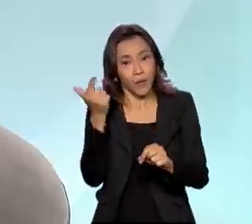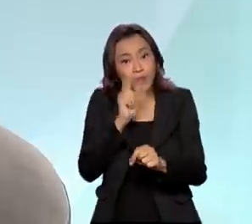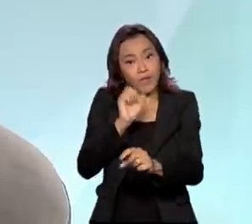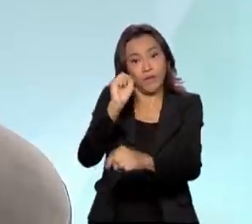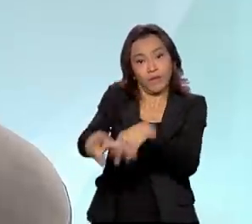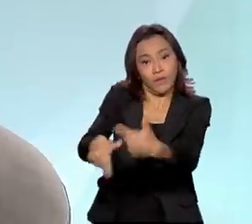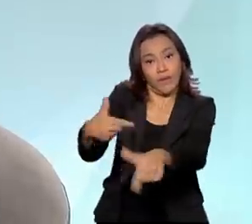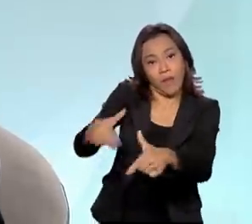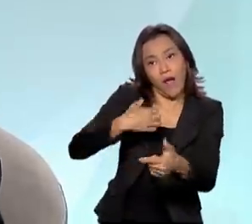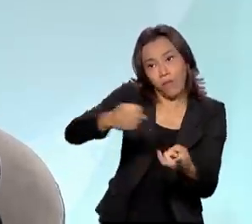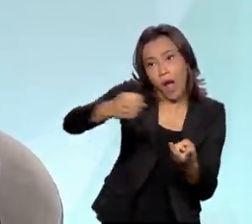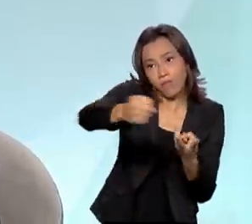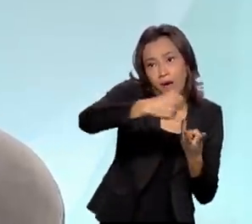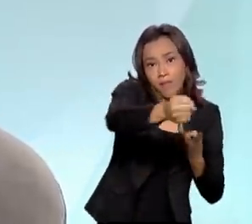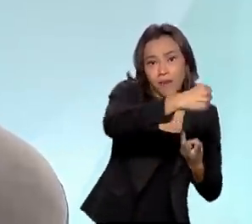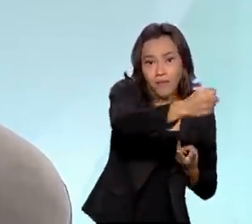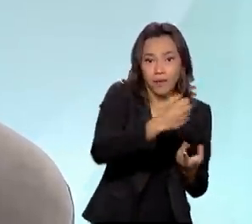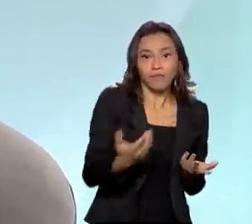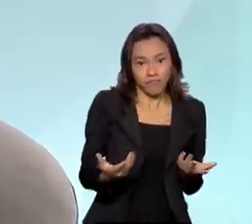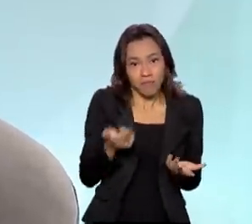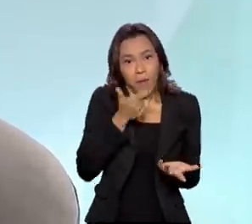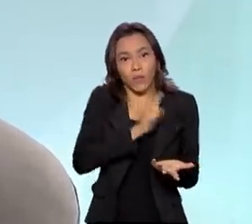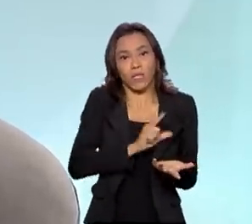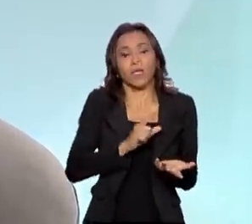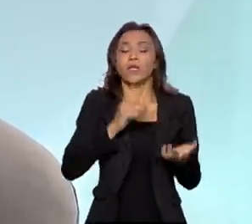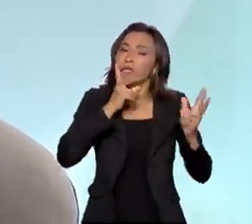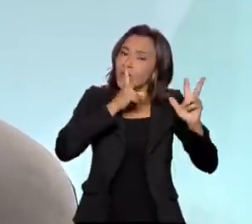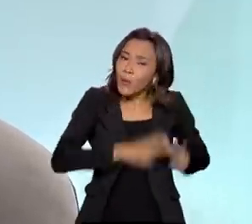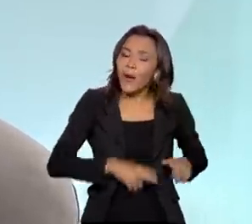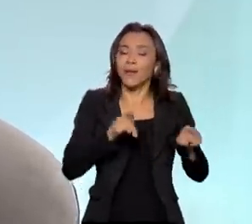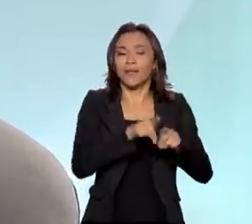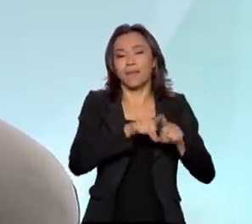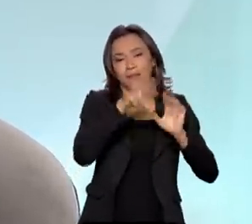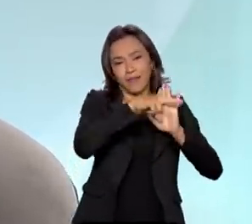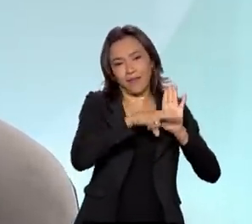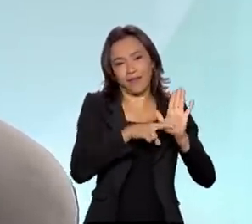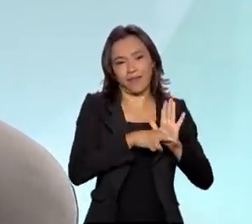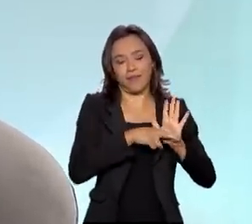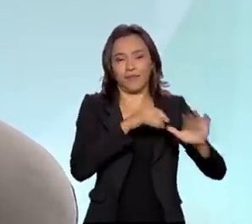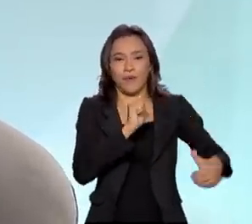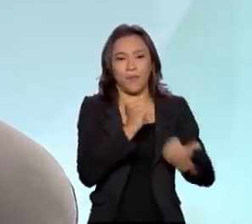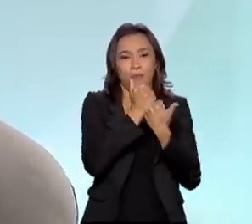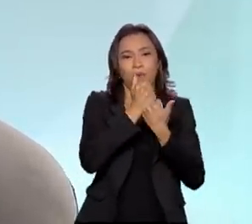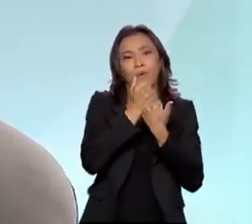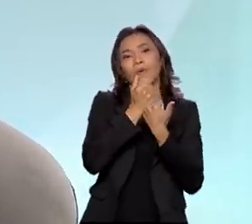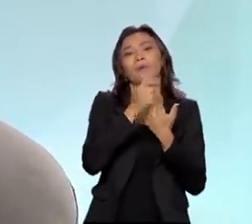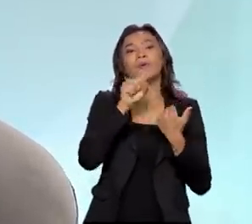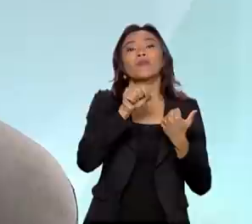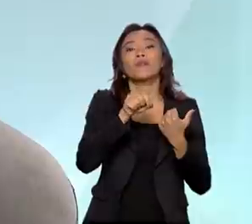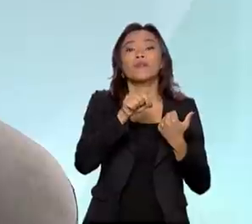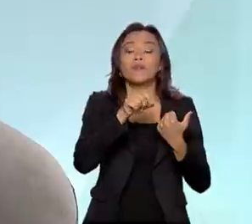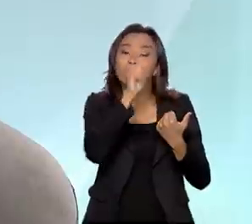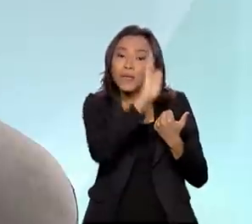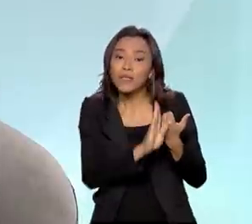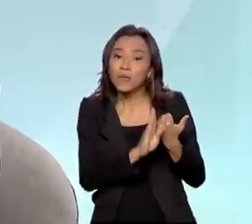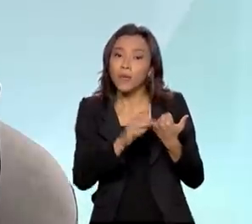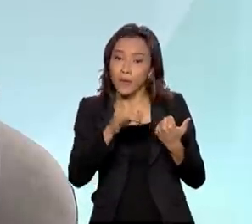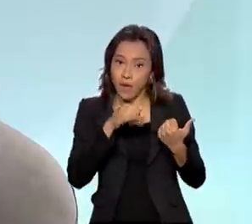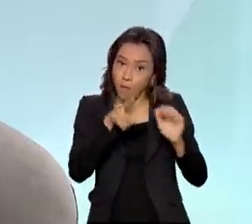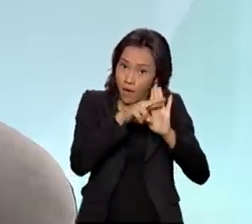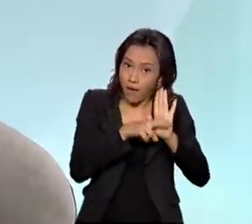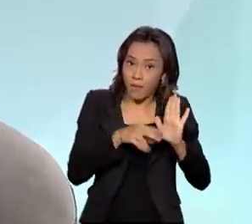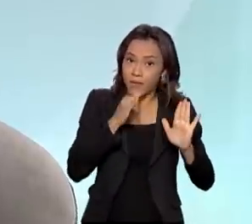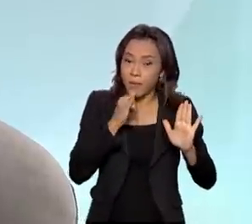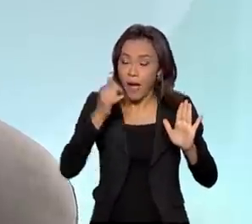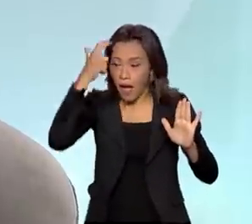o mercado de trabalho. Da mesma maneira, no Auxílio Brasil, nós estamos viabilizando a regra de permanência para assim que a pessoa